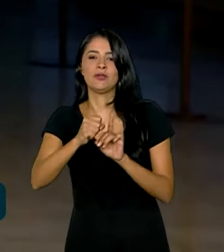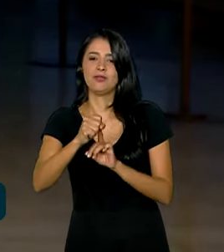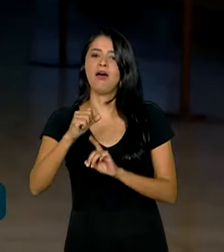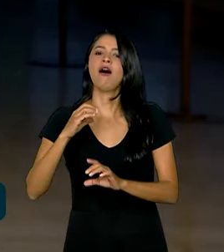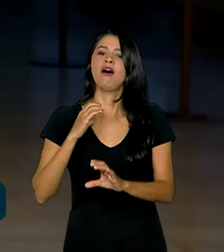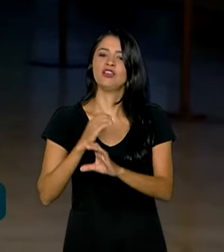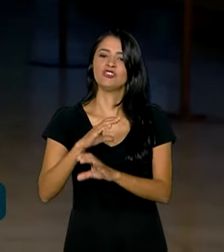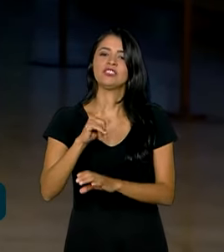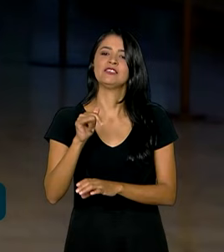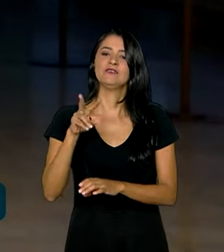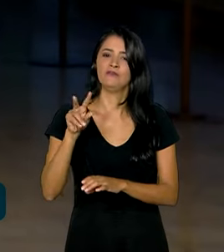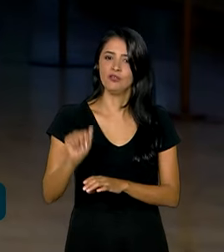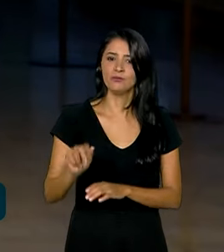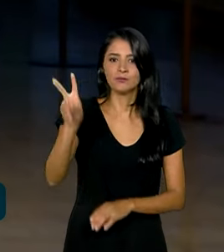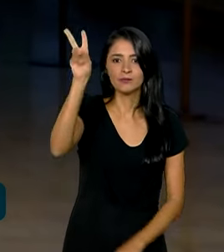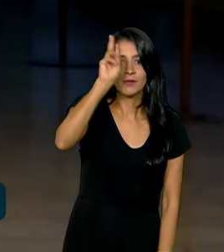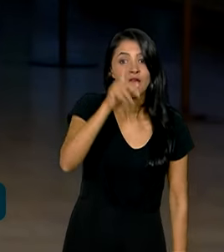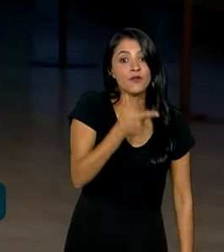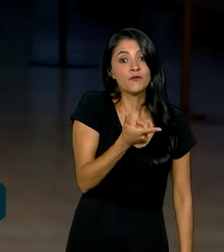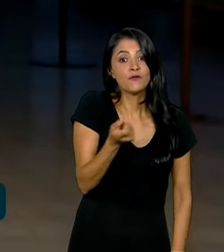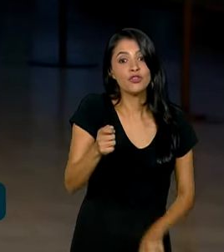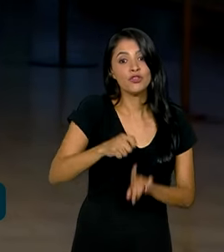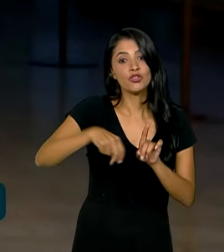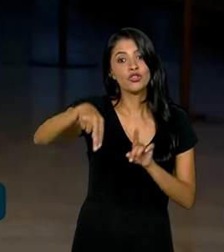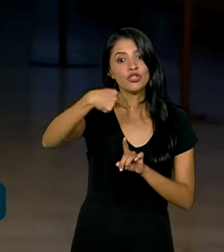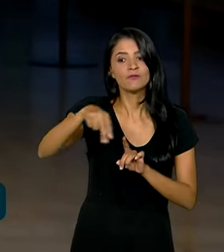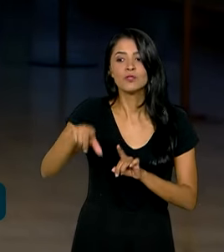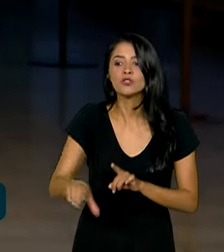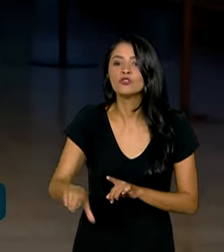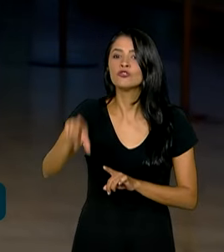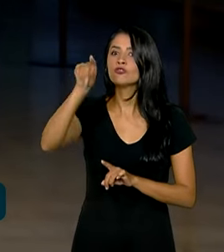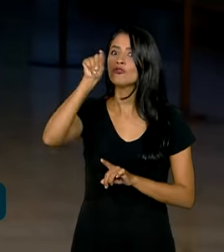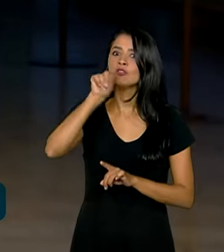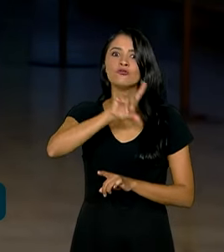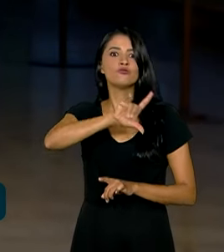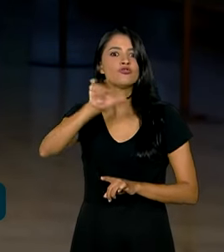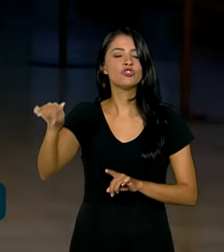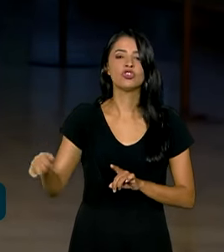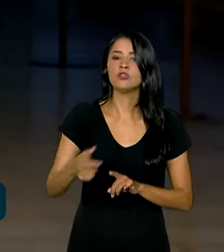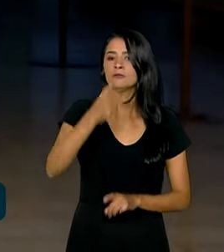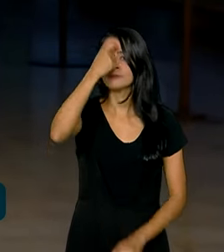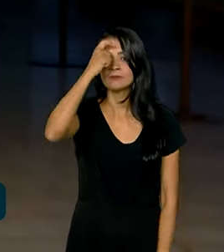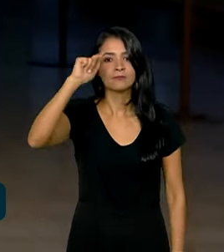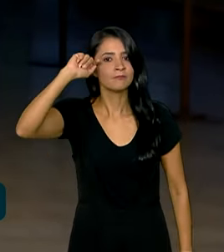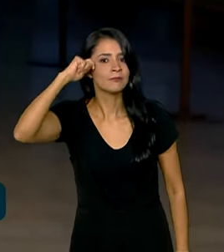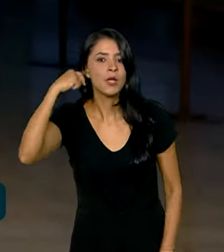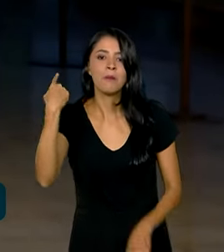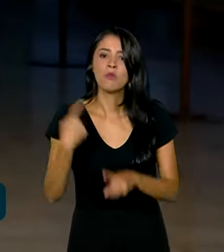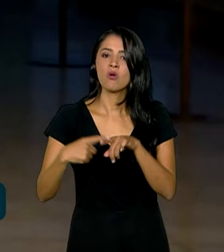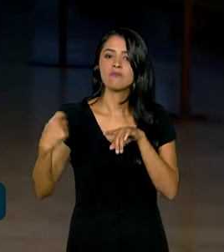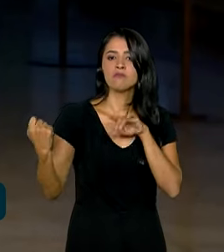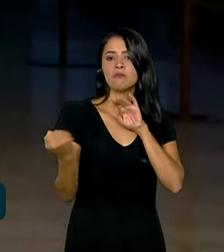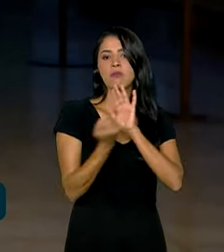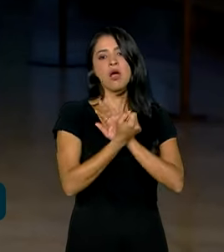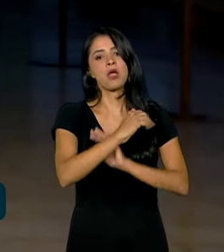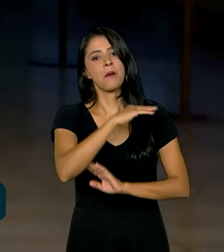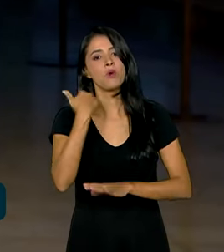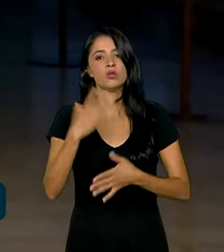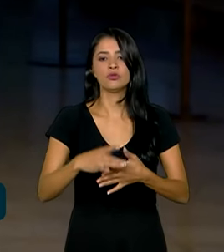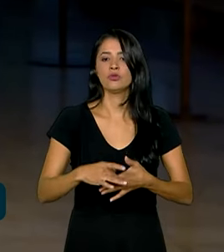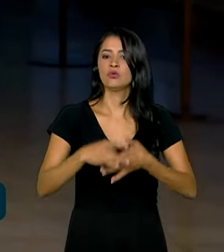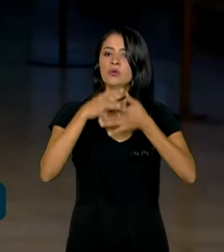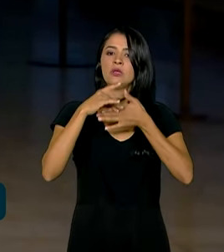o dia 20 de novembro foi escolhido como o dia da consciência negra, porque marca a morte do líder